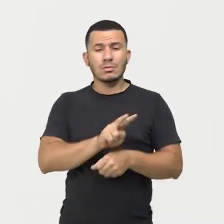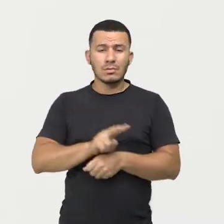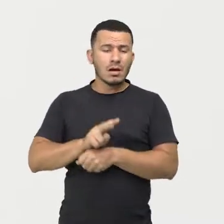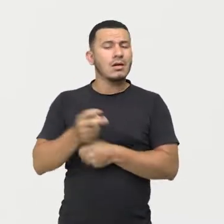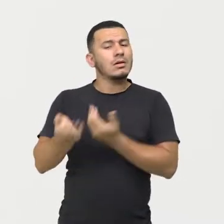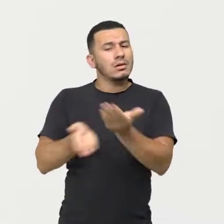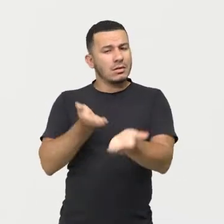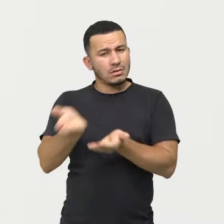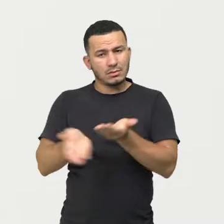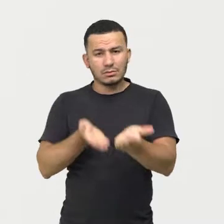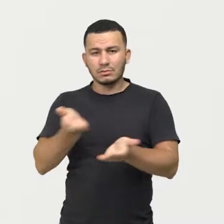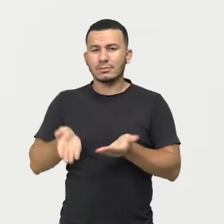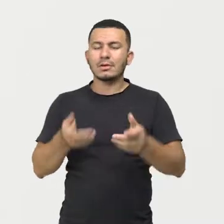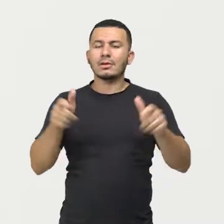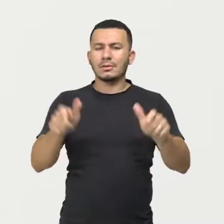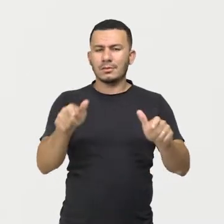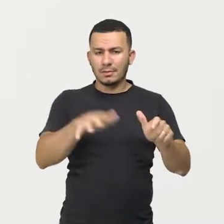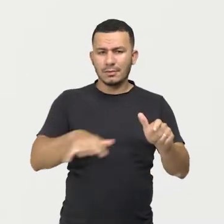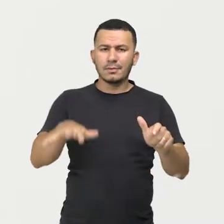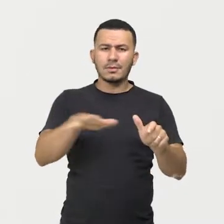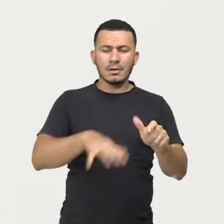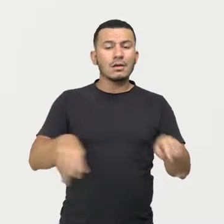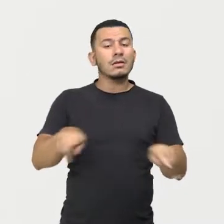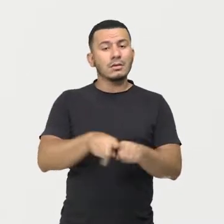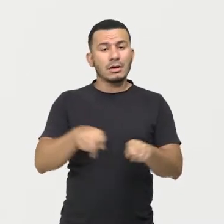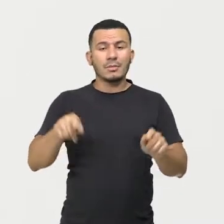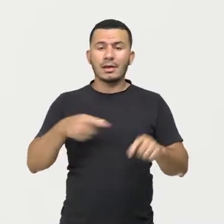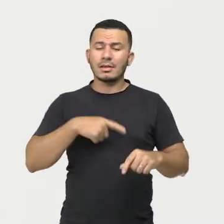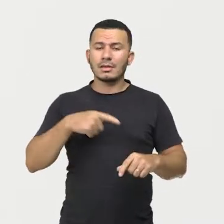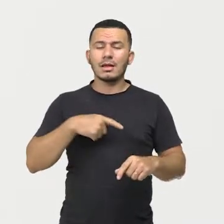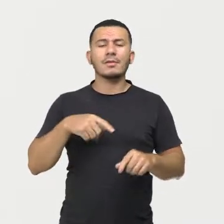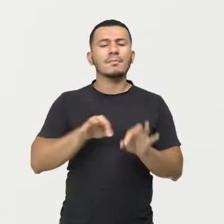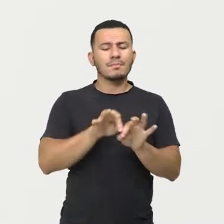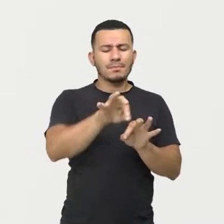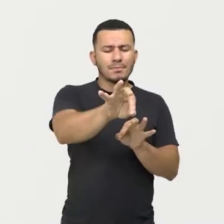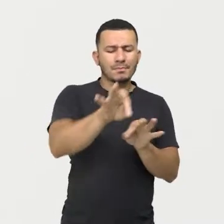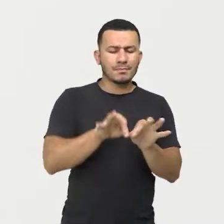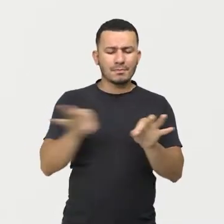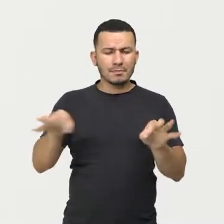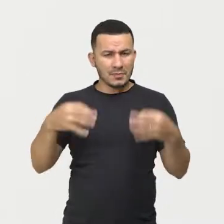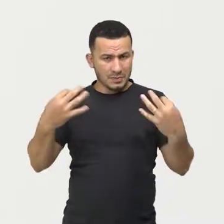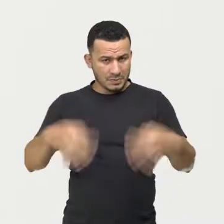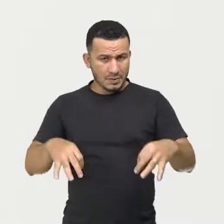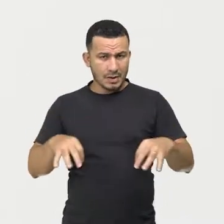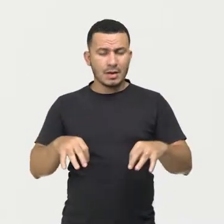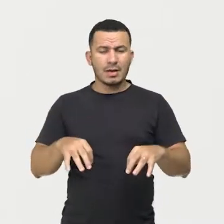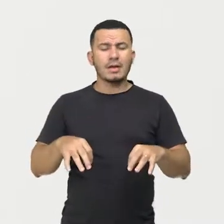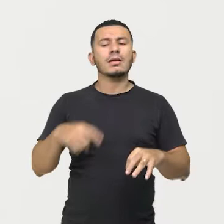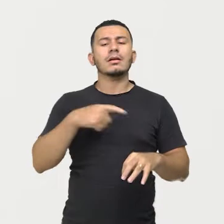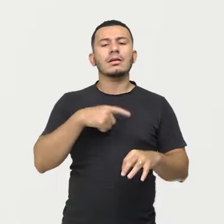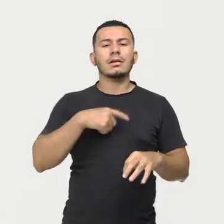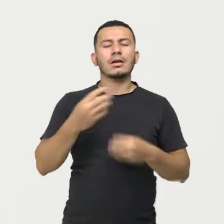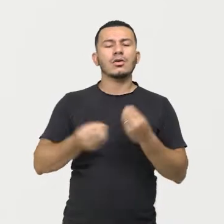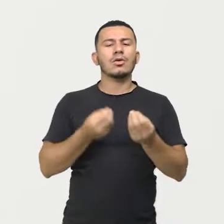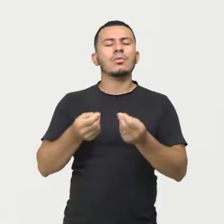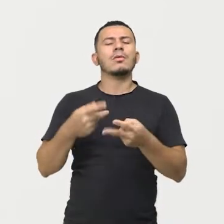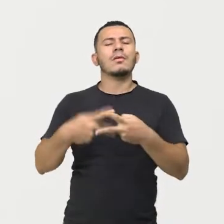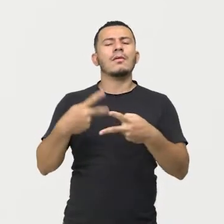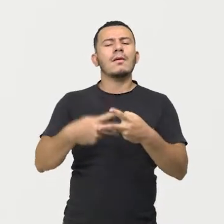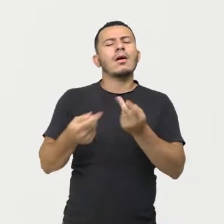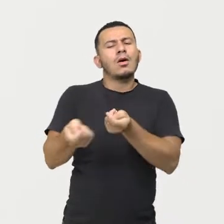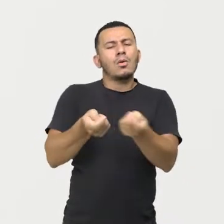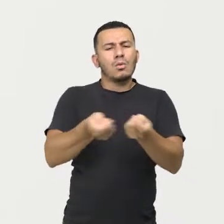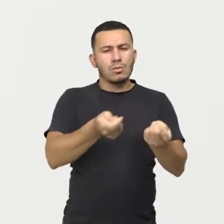conservação. E ainda vai possuir seus limites definidos sob regime de administração.